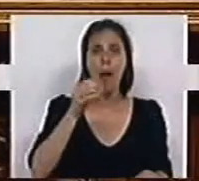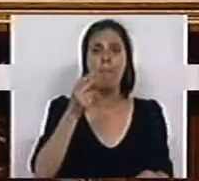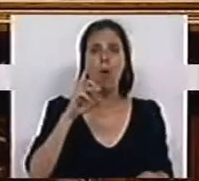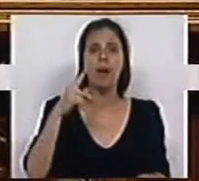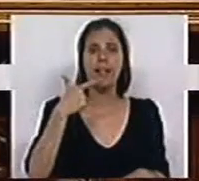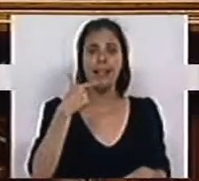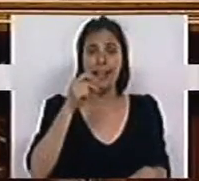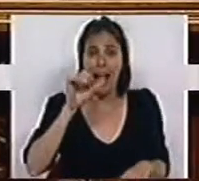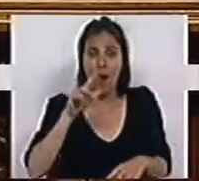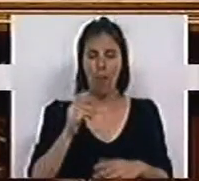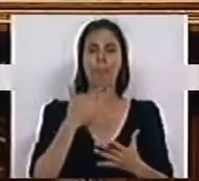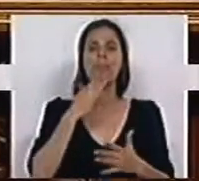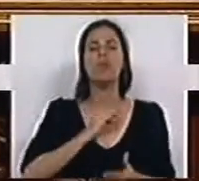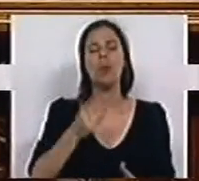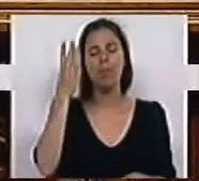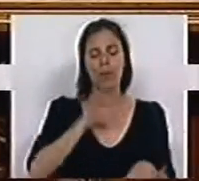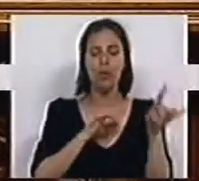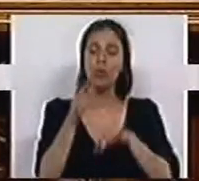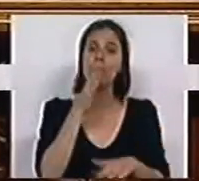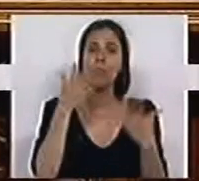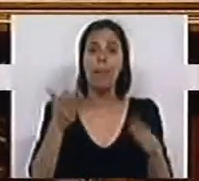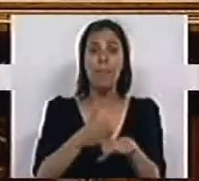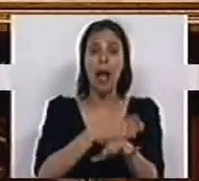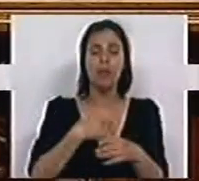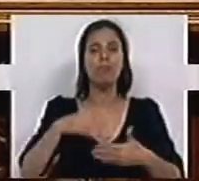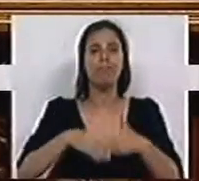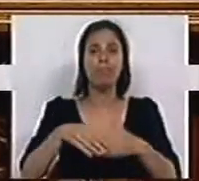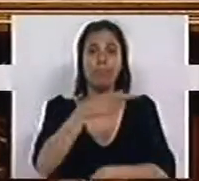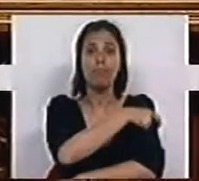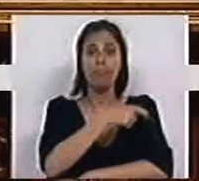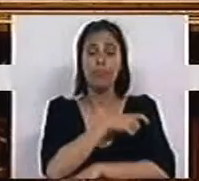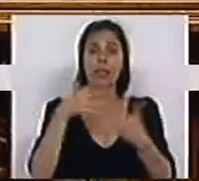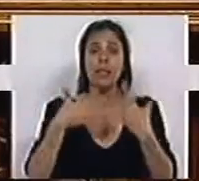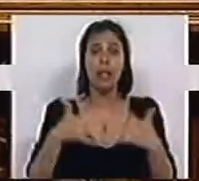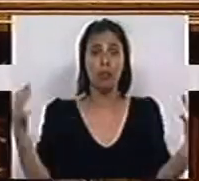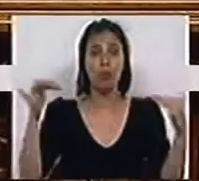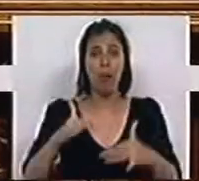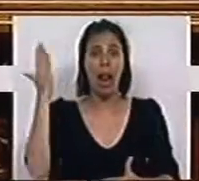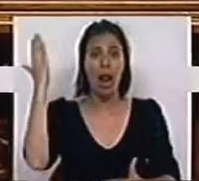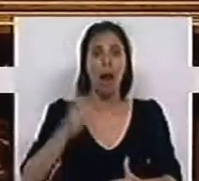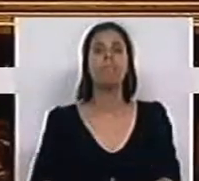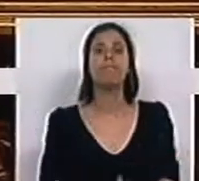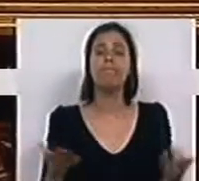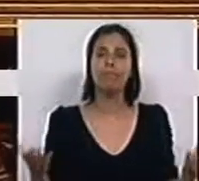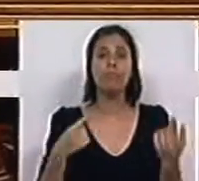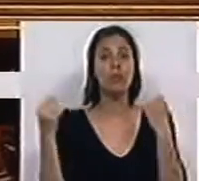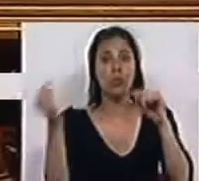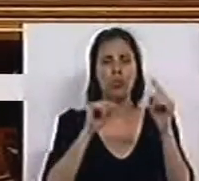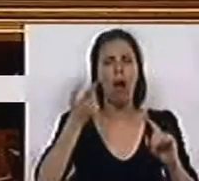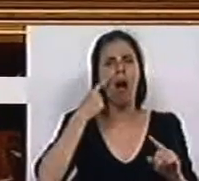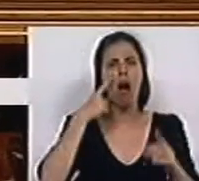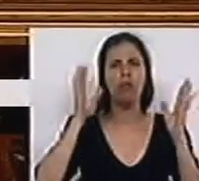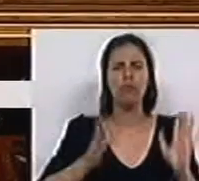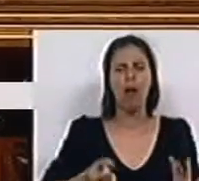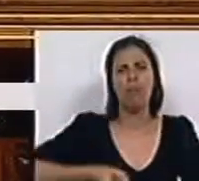Muito obrigada Sr. Presidente, Srs. Srs. Deputados, queria antes de mais cumprimentar os representantes do setor aqui presentes. Esta discussão já é